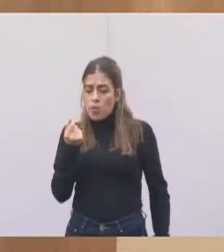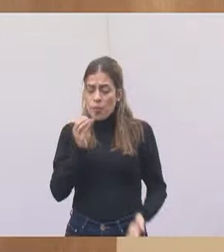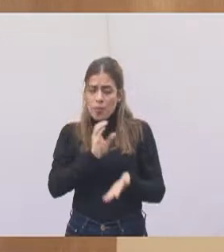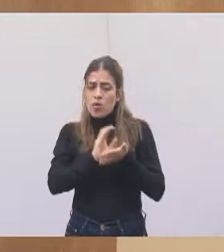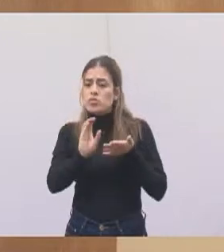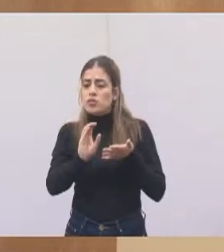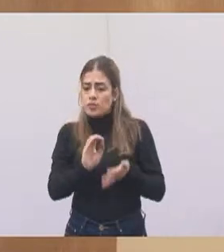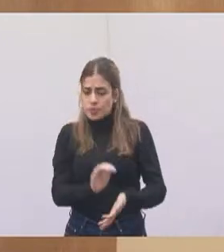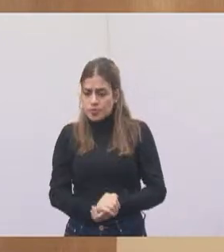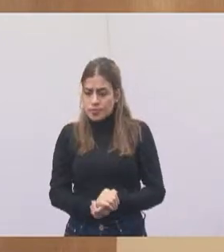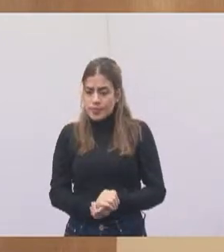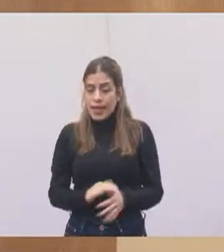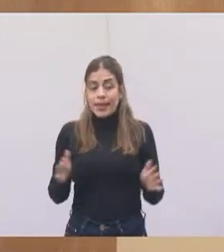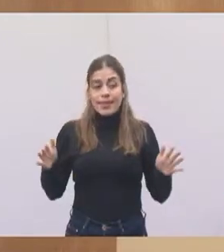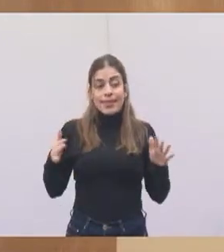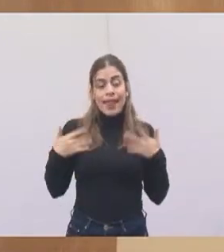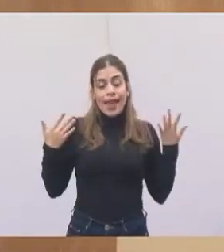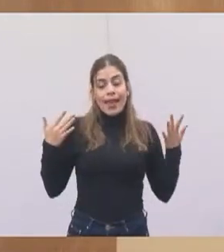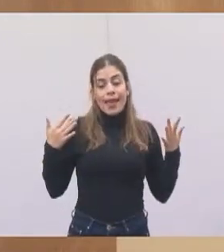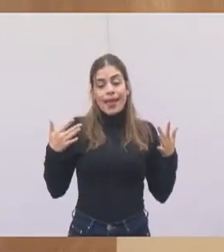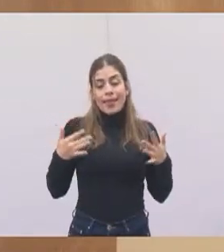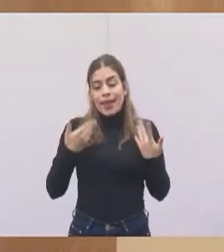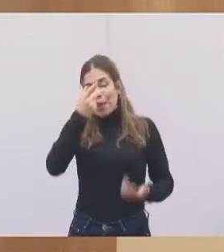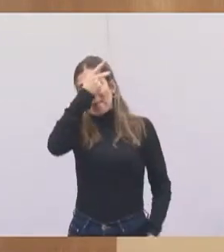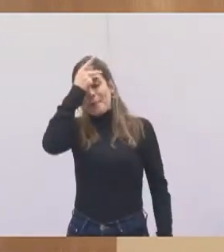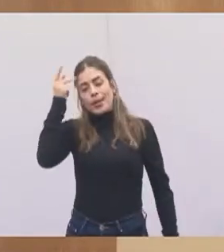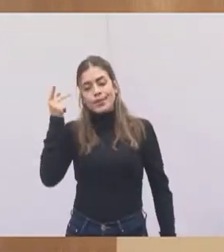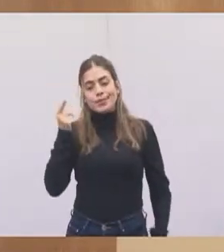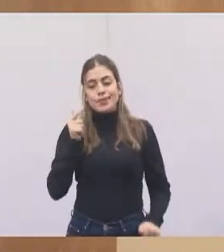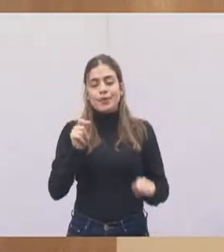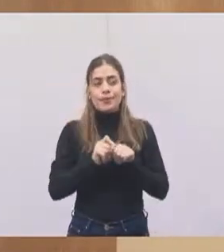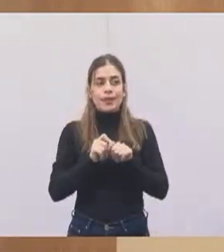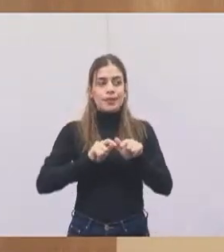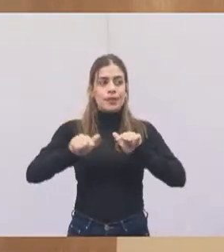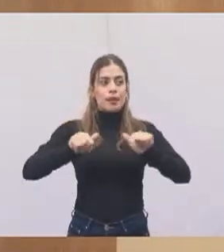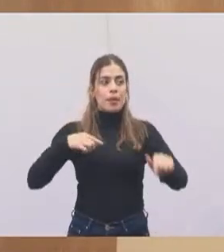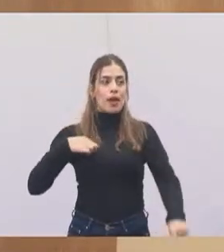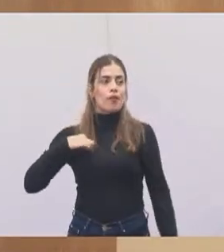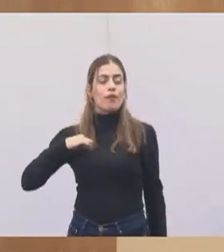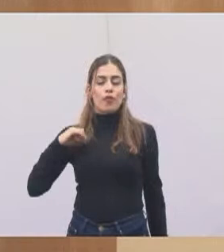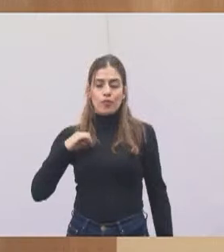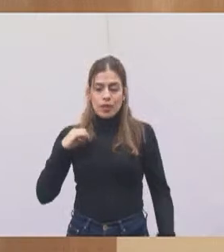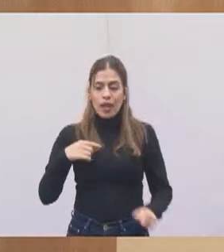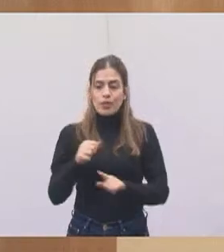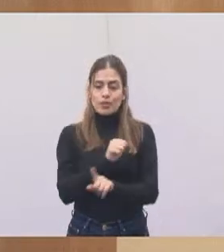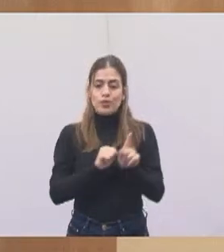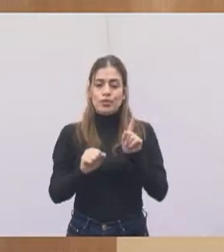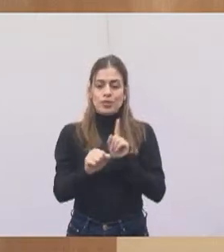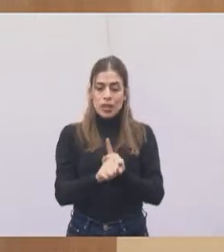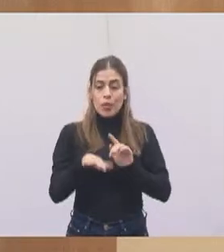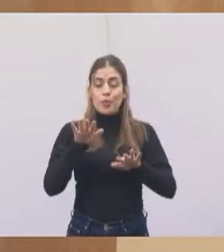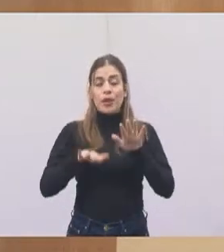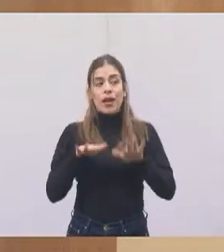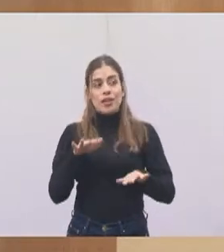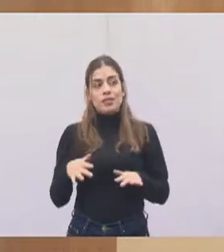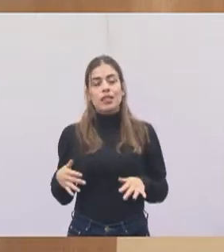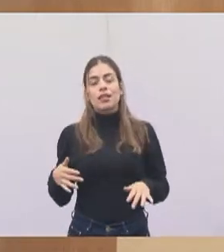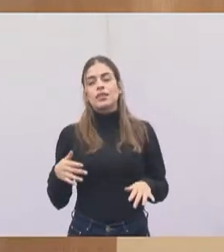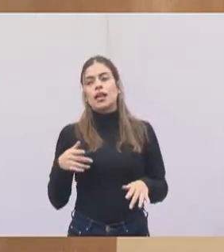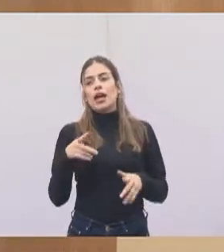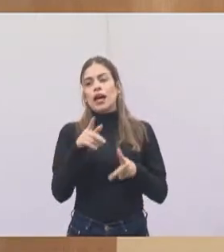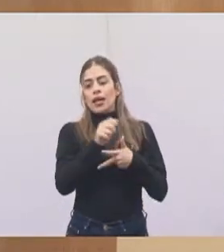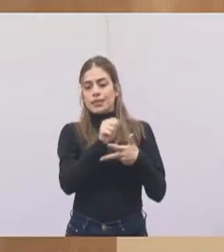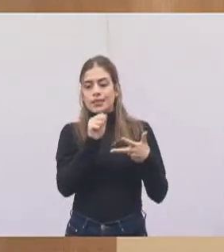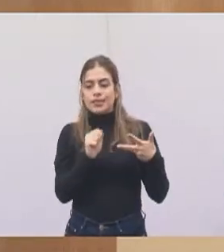hoje nós estamos vendo a alegria nos olhos dessas pessoas que fazem esse trabalho social na nossa cidade, muitas vezes é o município que tem que fazer, não tem